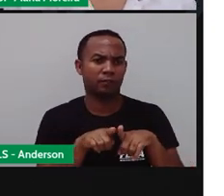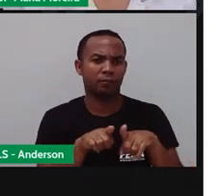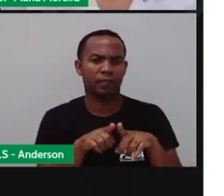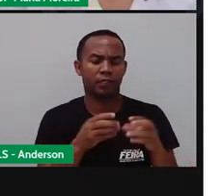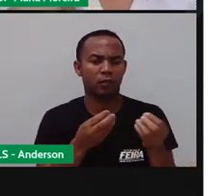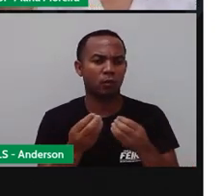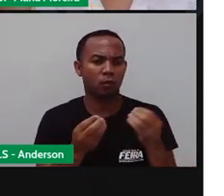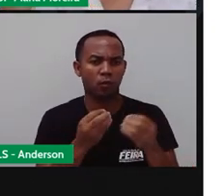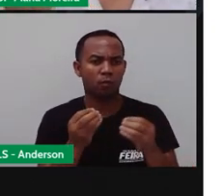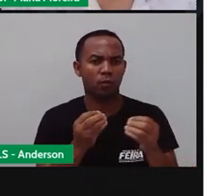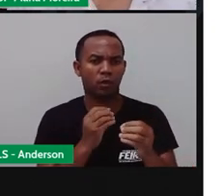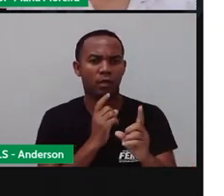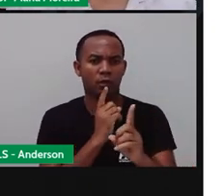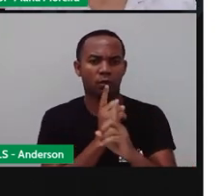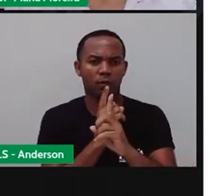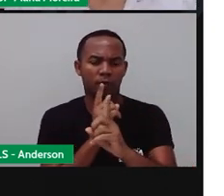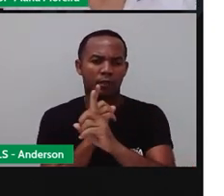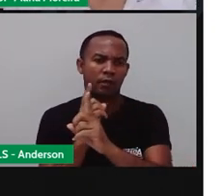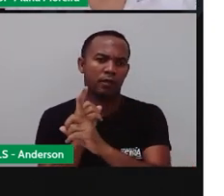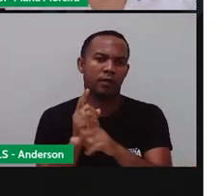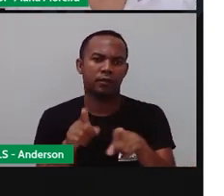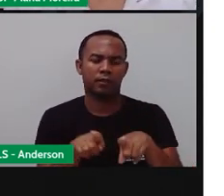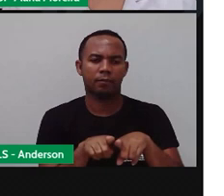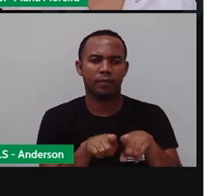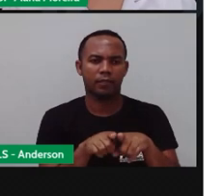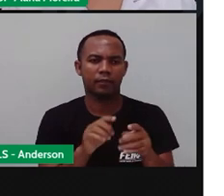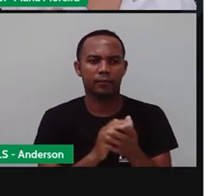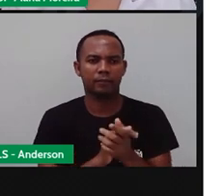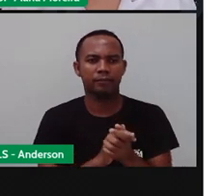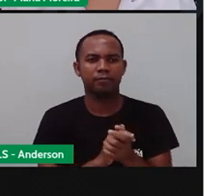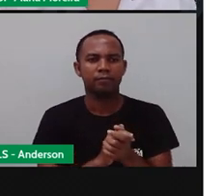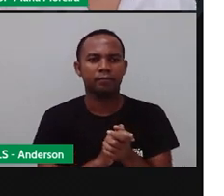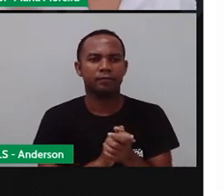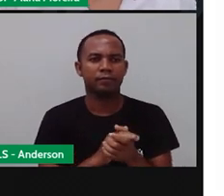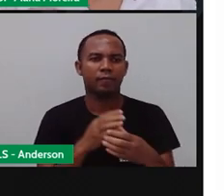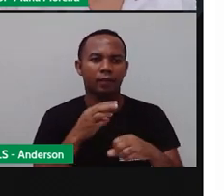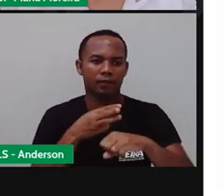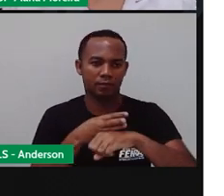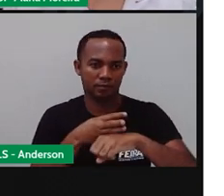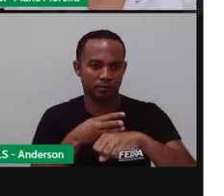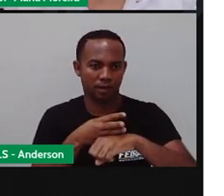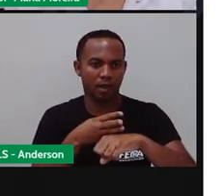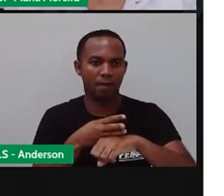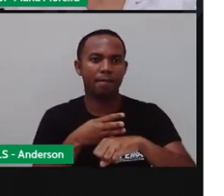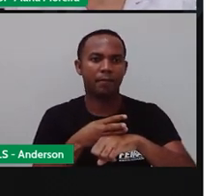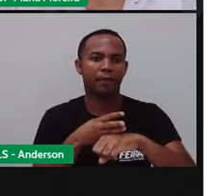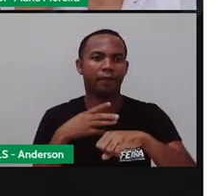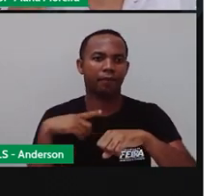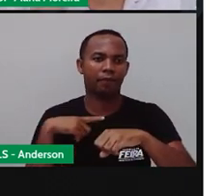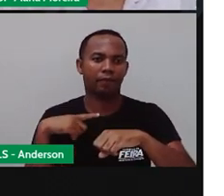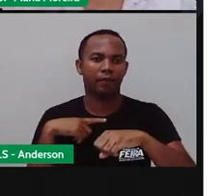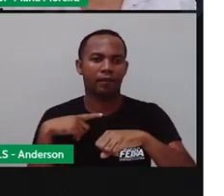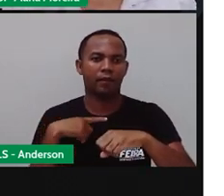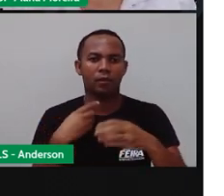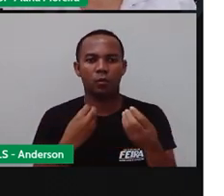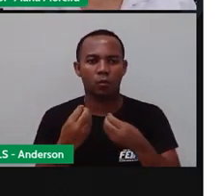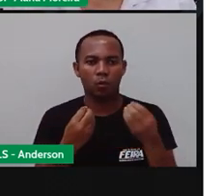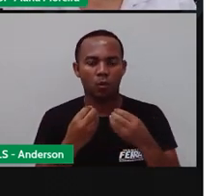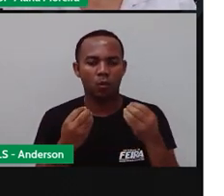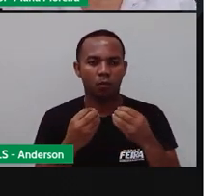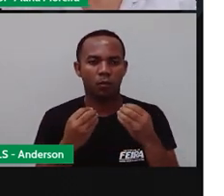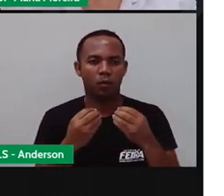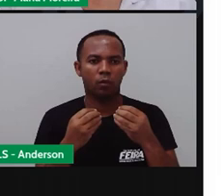de se encontrar. Inclusive, o próprio WhatsApp, ele te dá uma possibilidade de compartilhar a sua